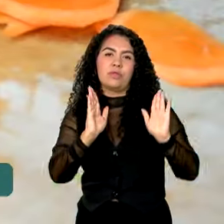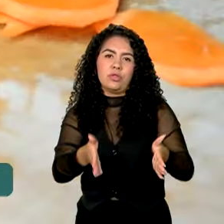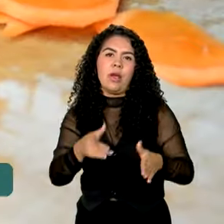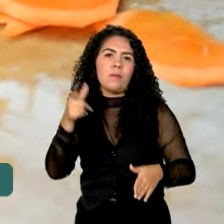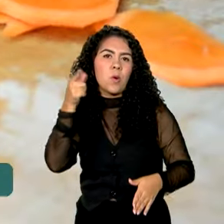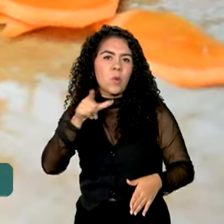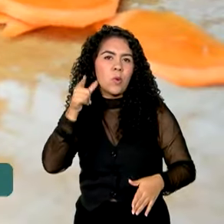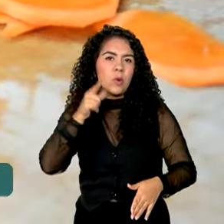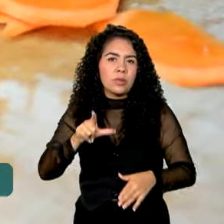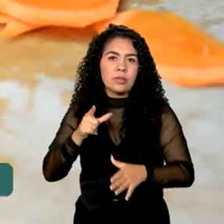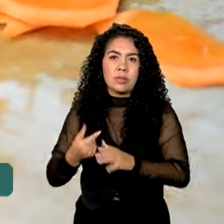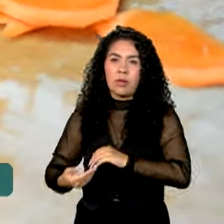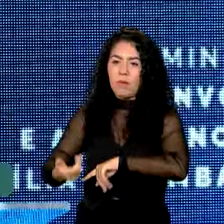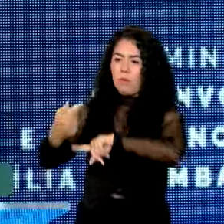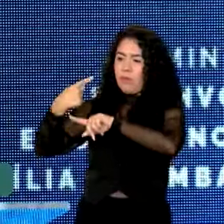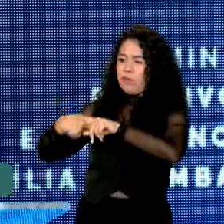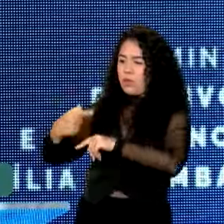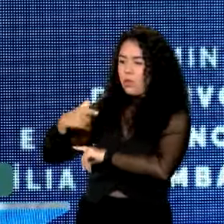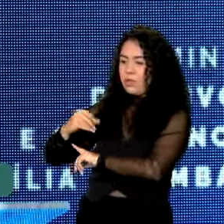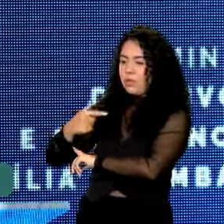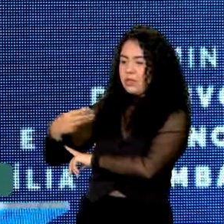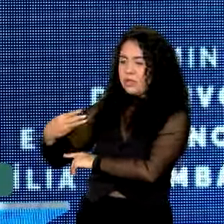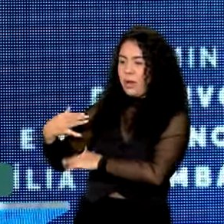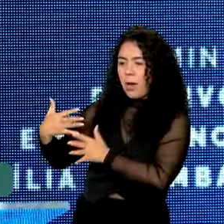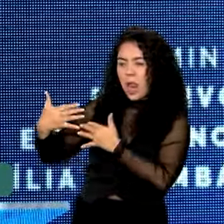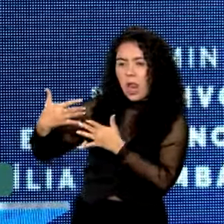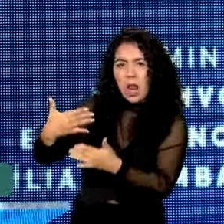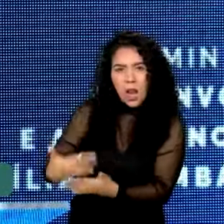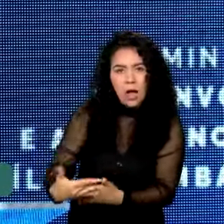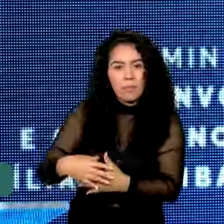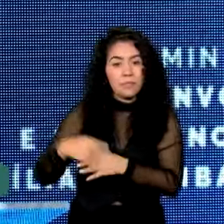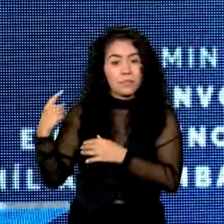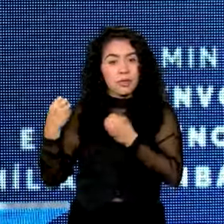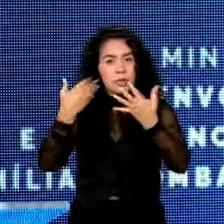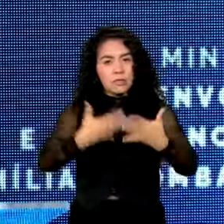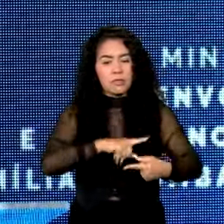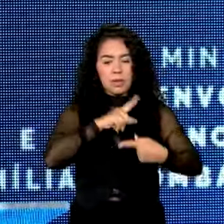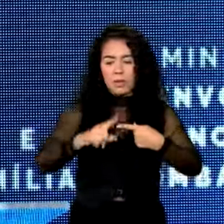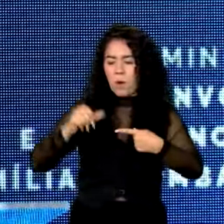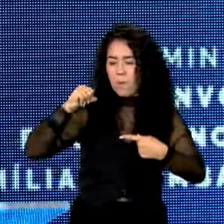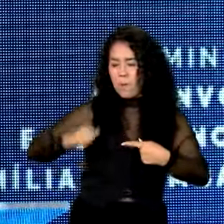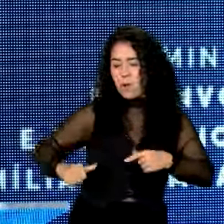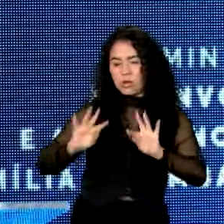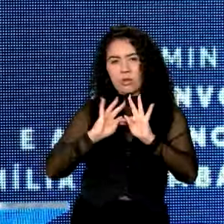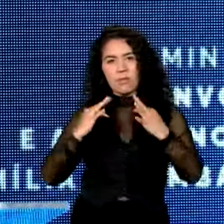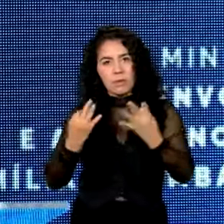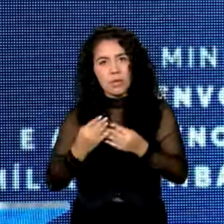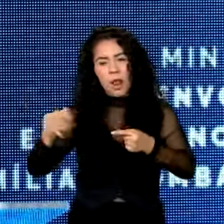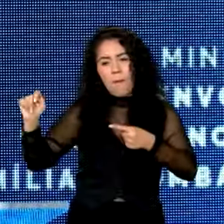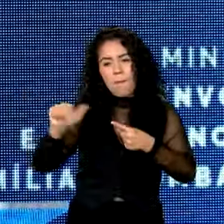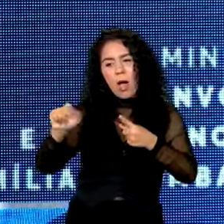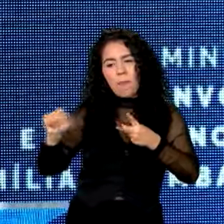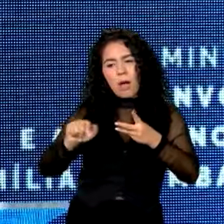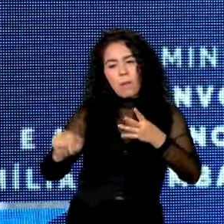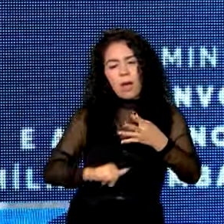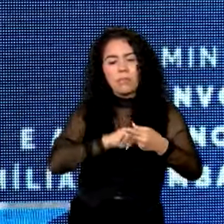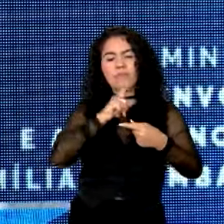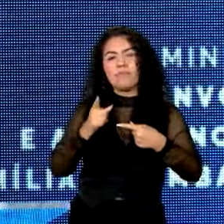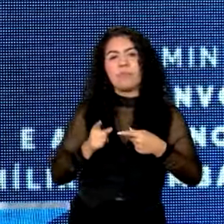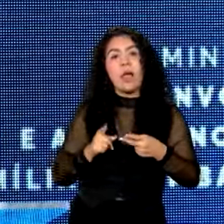início de 2023. Transferência de renda, Bolsa Família, benefício da prestação continuada,